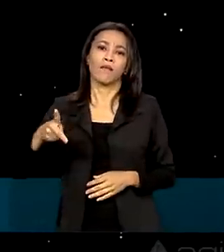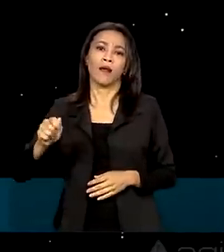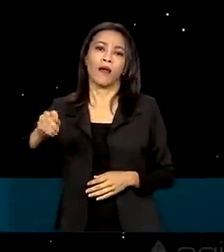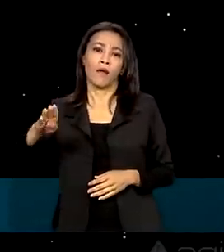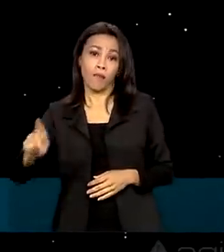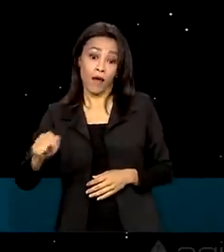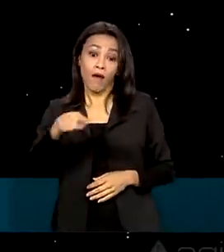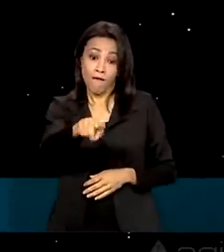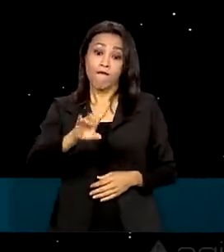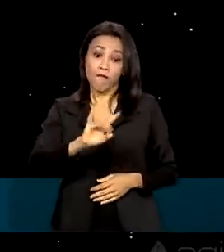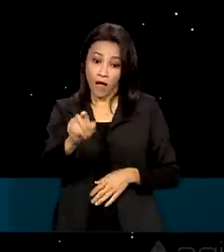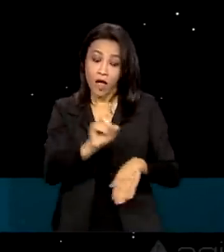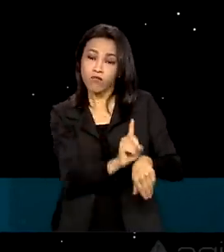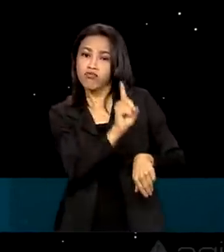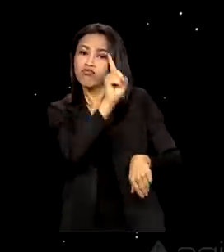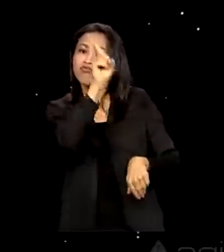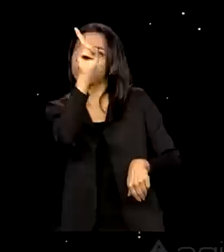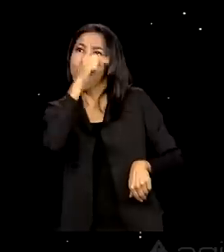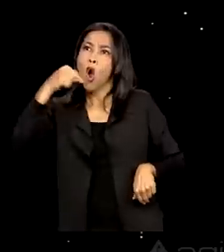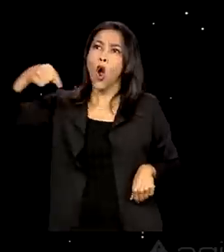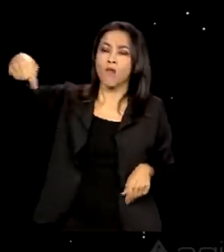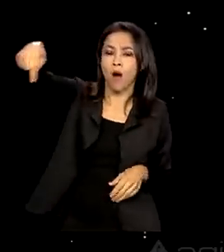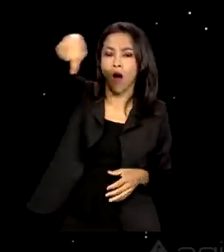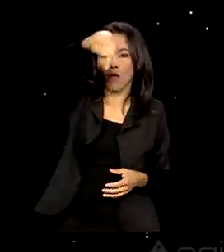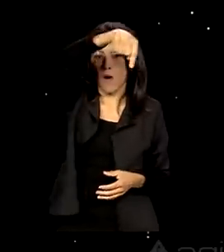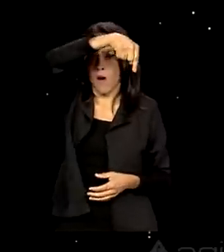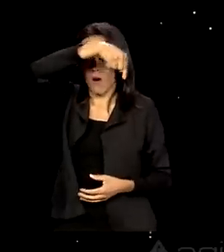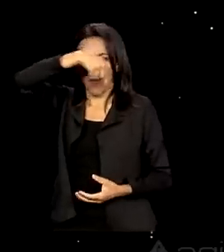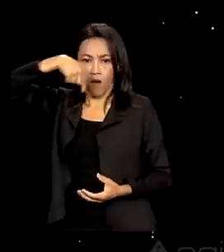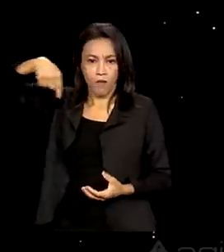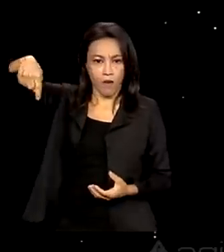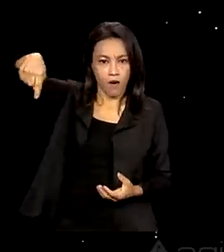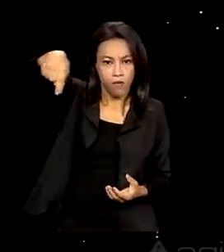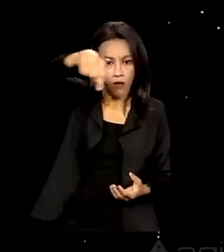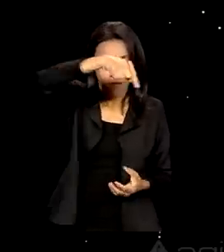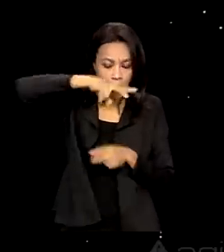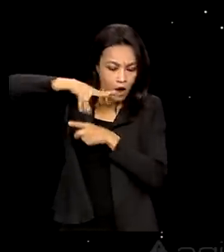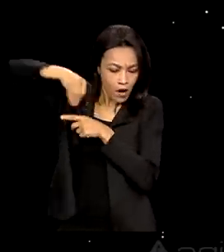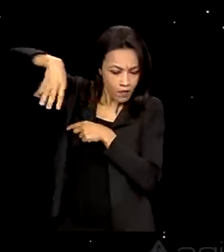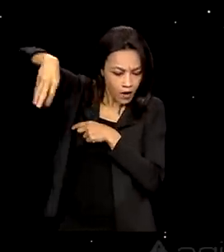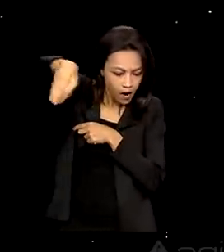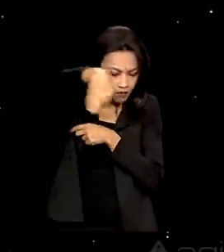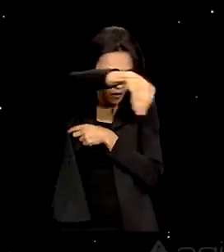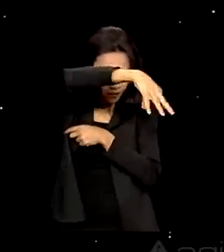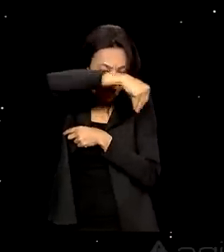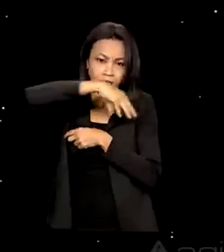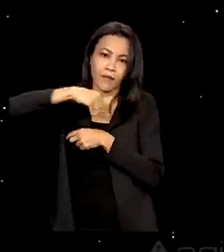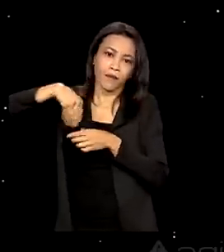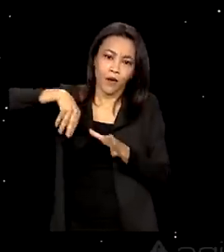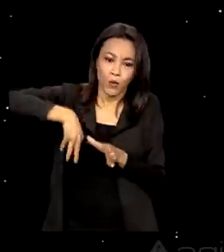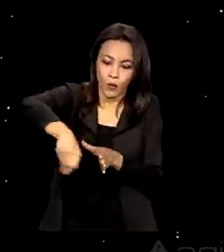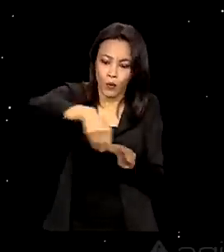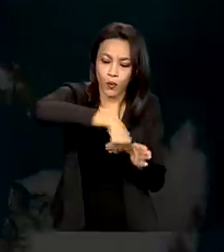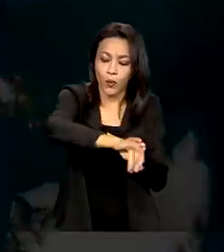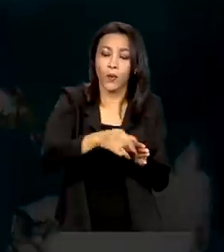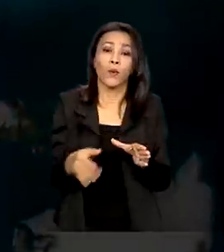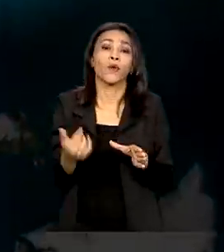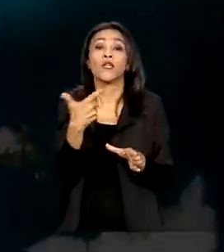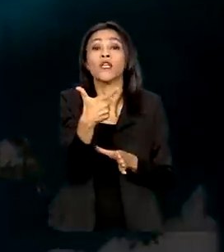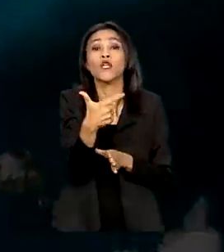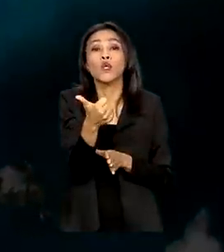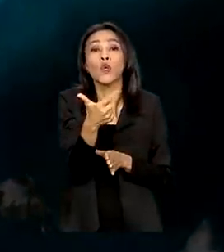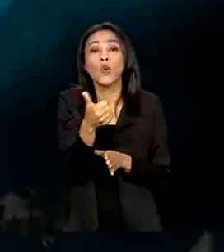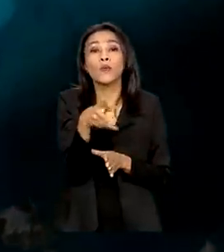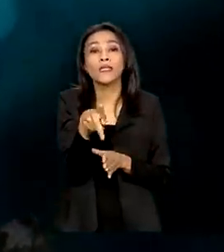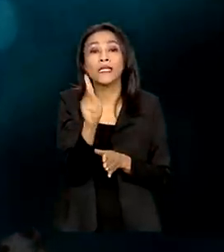com a missão de monitorar e rastrear as lavouras. O Viziona Cube tem apenas 12 quilos. Faz